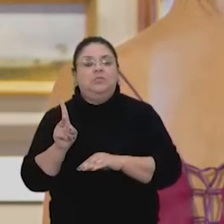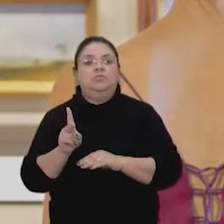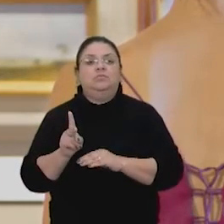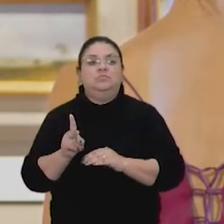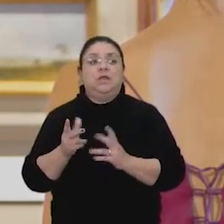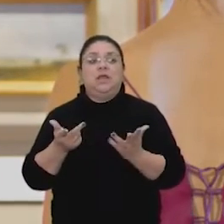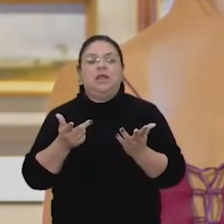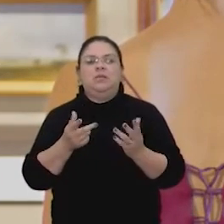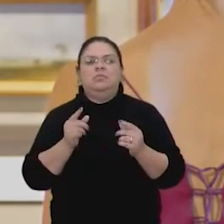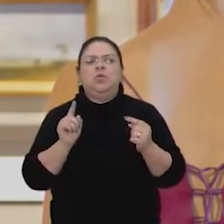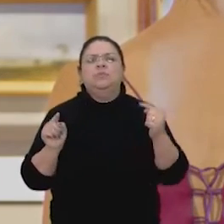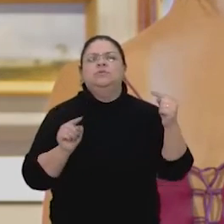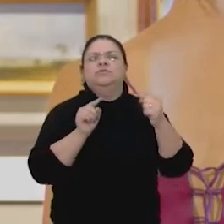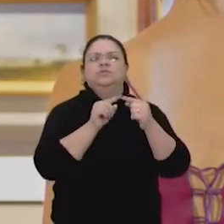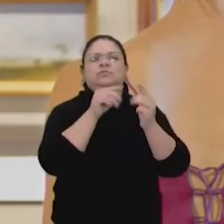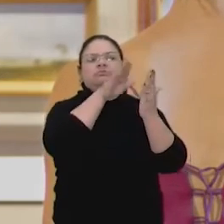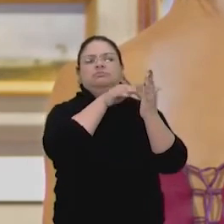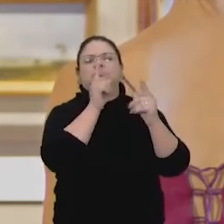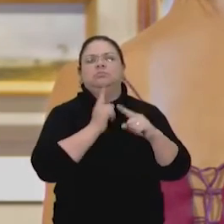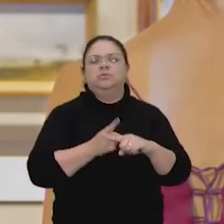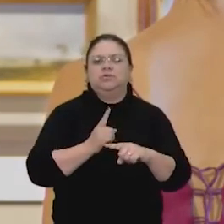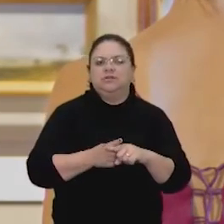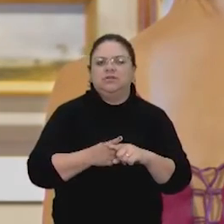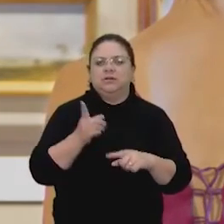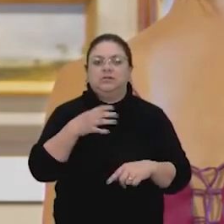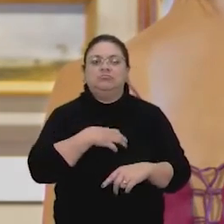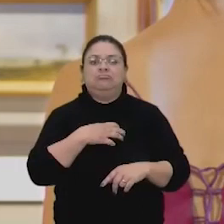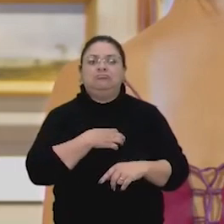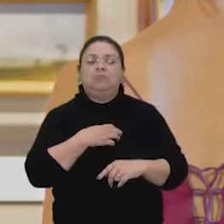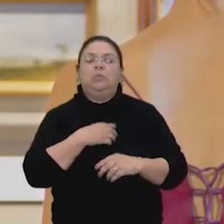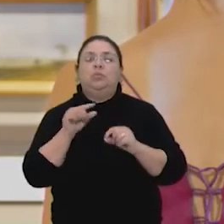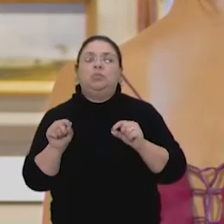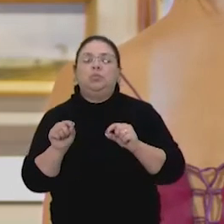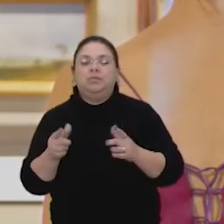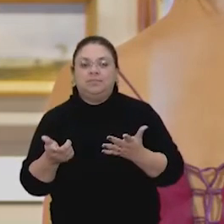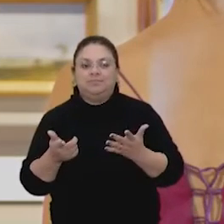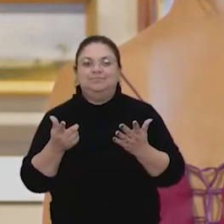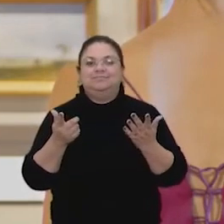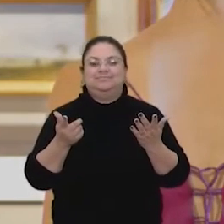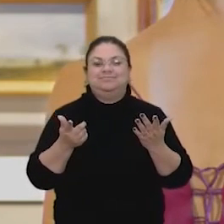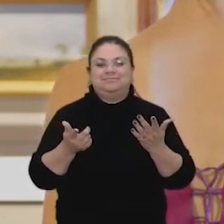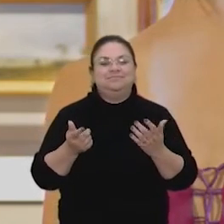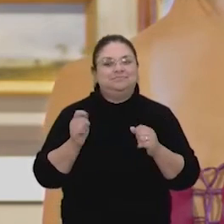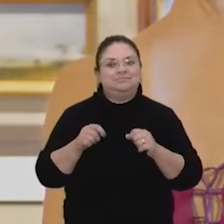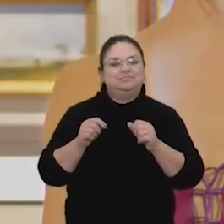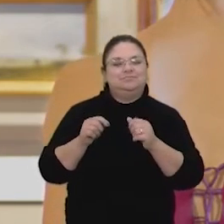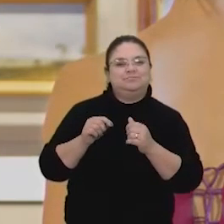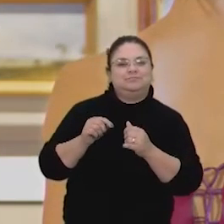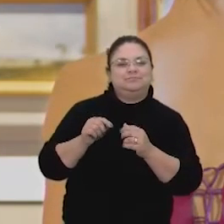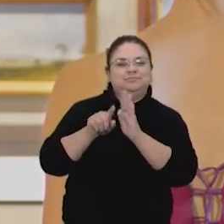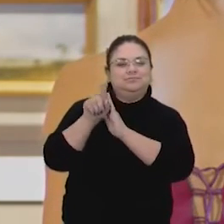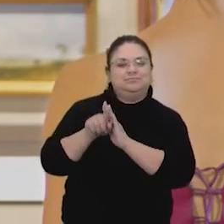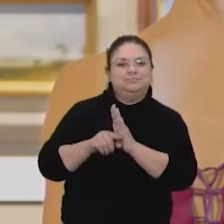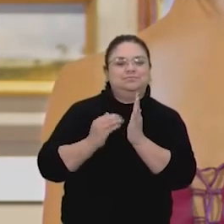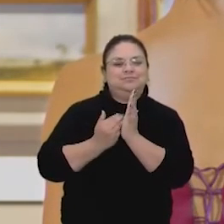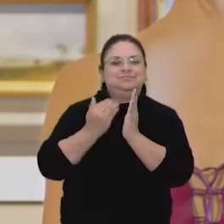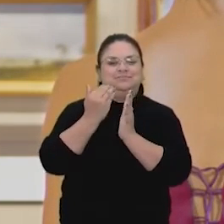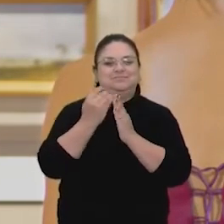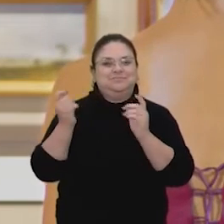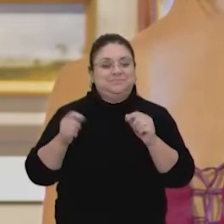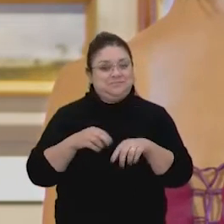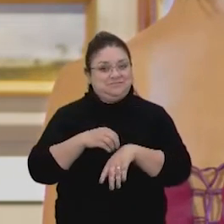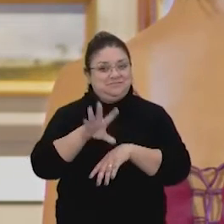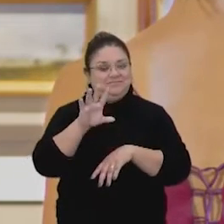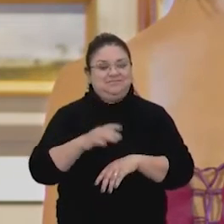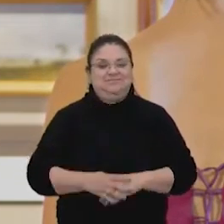Porque ele usou aquelas cores, aquelas formas, aquela profundidade. Mas isso é até um outro tipo de leitura. Sim. Que fica pra depois, mas, assim, já é